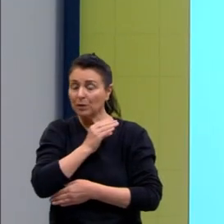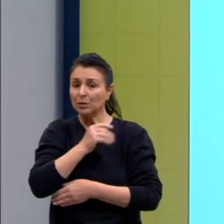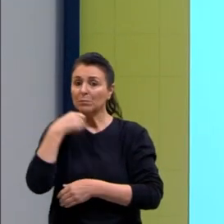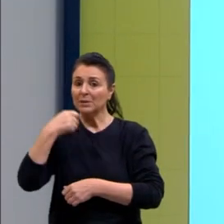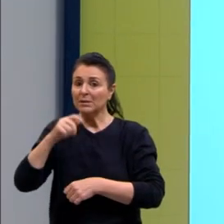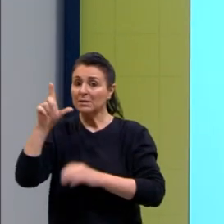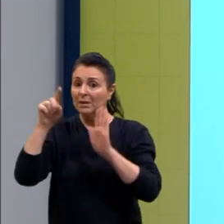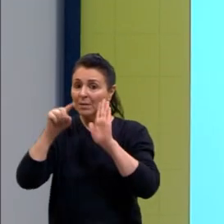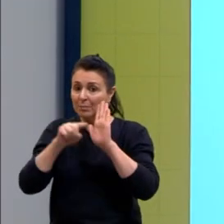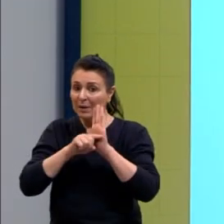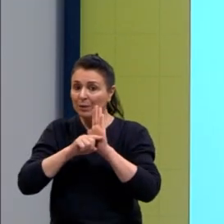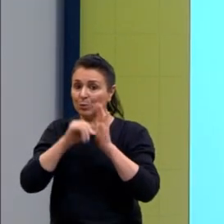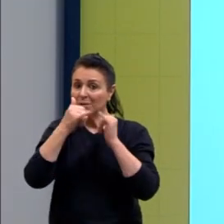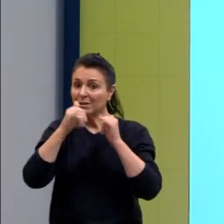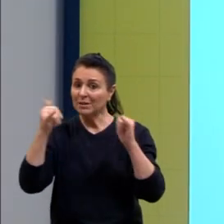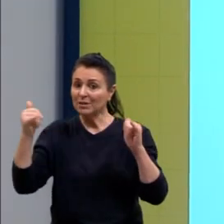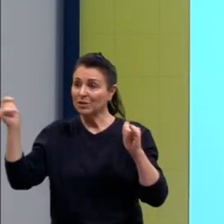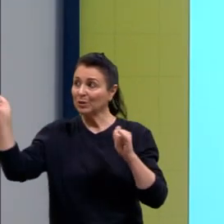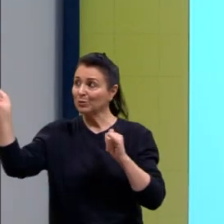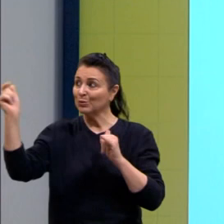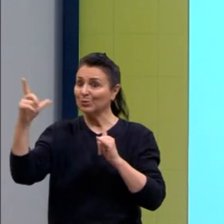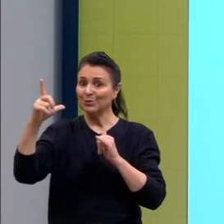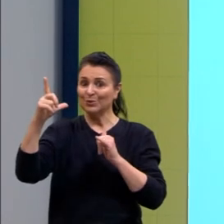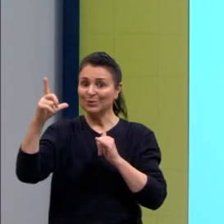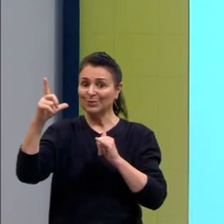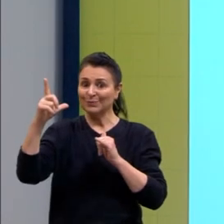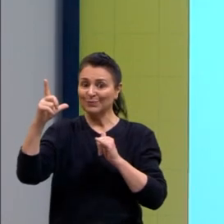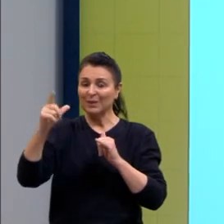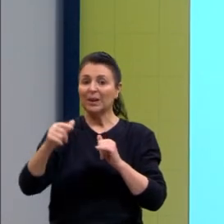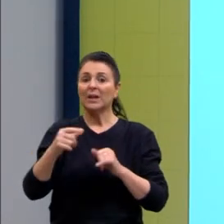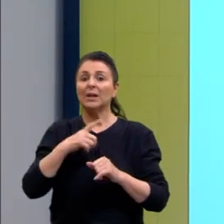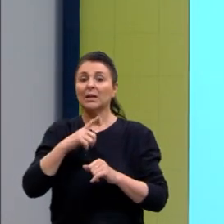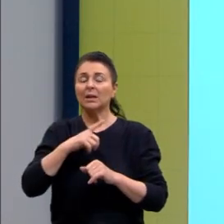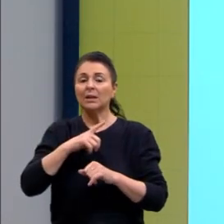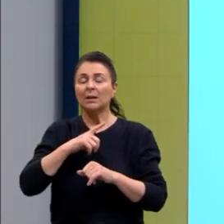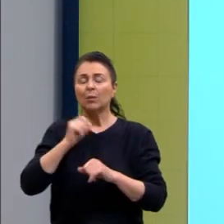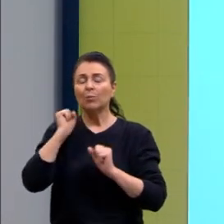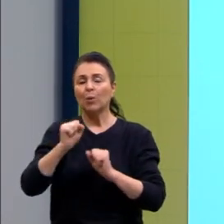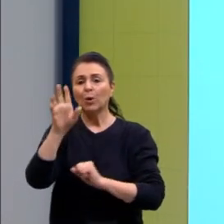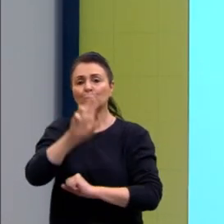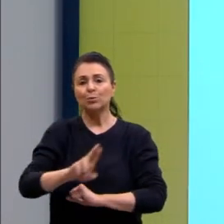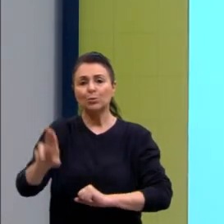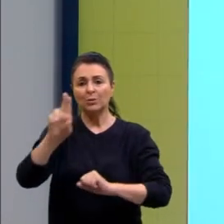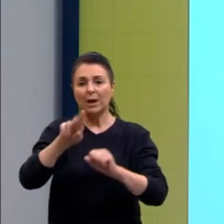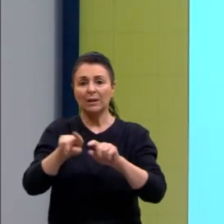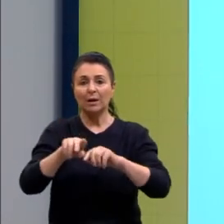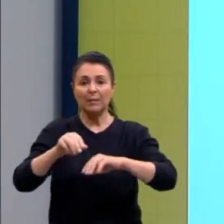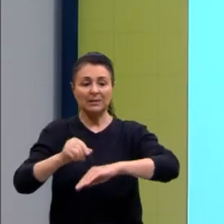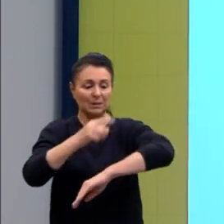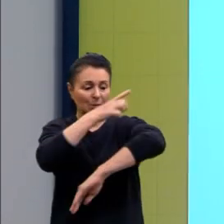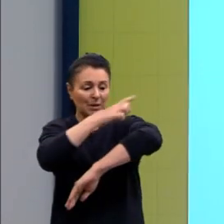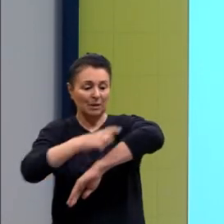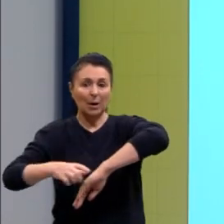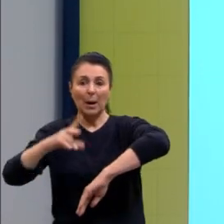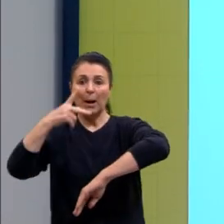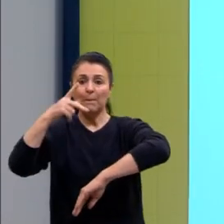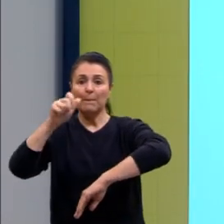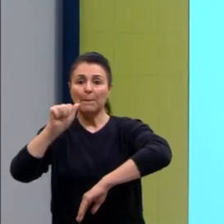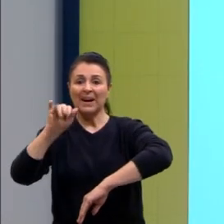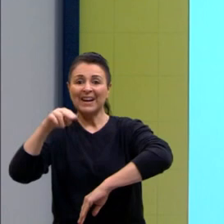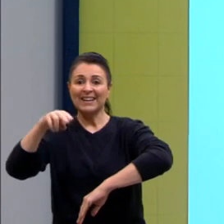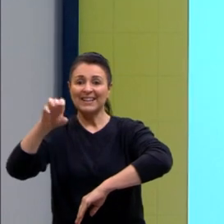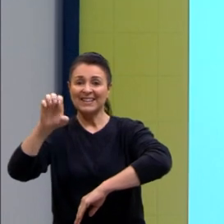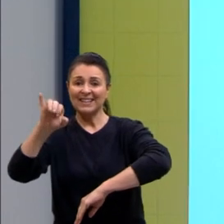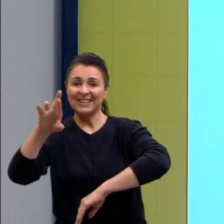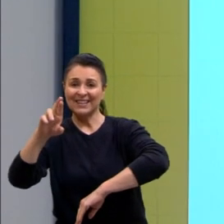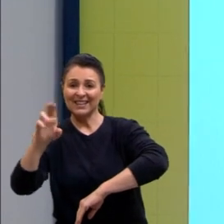essa energia do sol para aquecer essa água. Mas, ao mesmo tempo, tu pode utilizar, então, esses painéis fotovoltaicos, né, esses painéis,